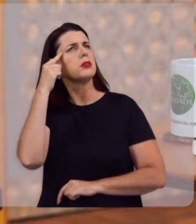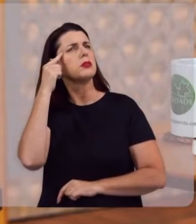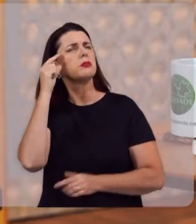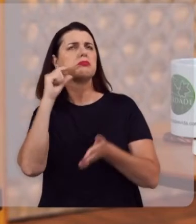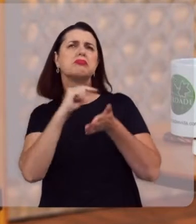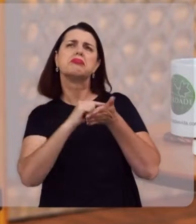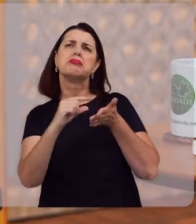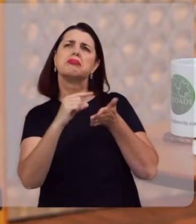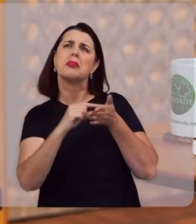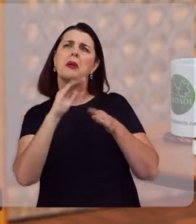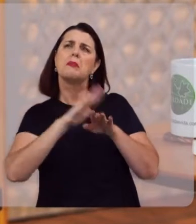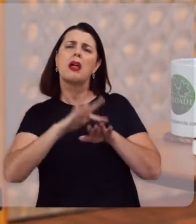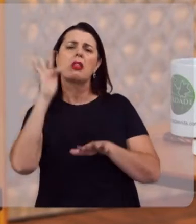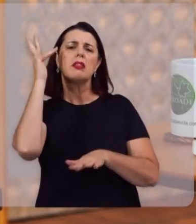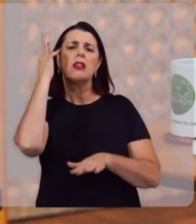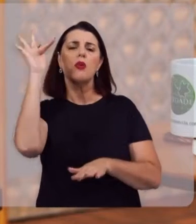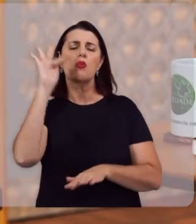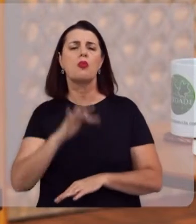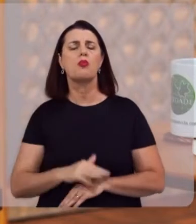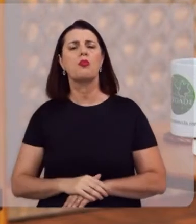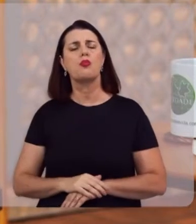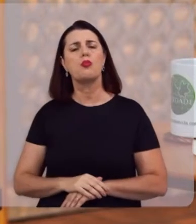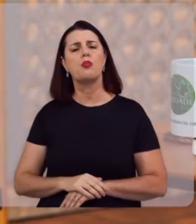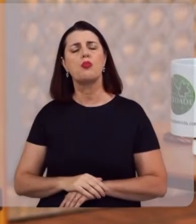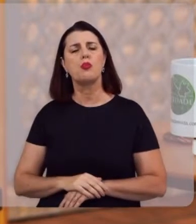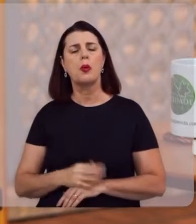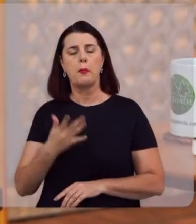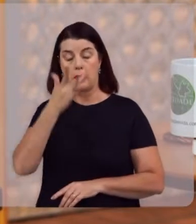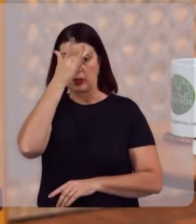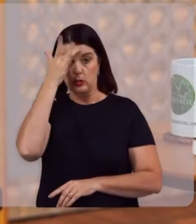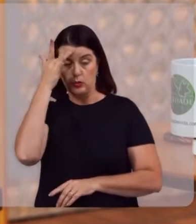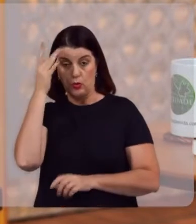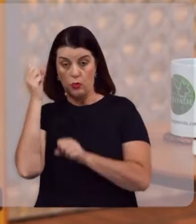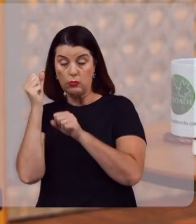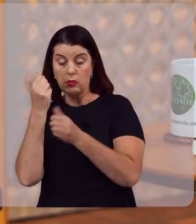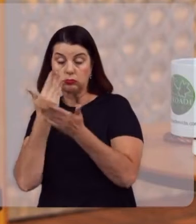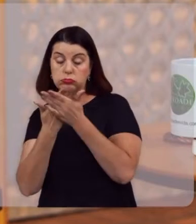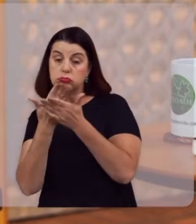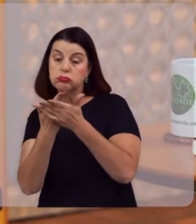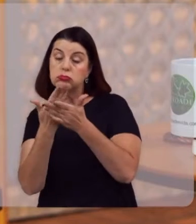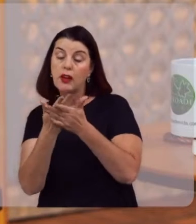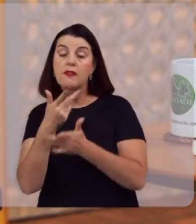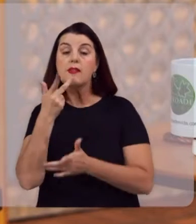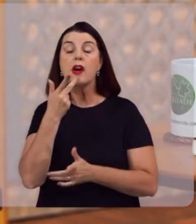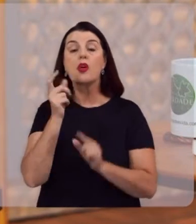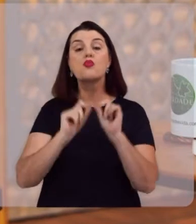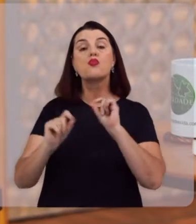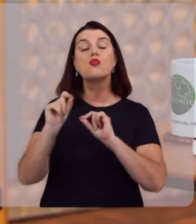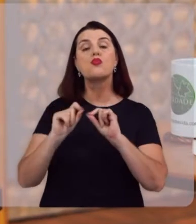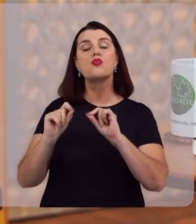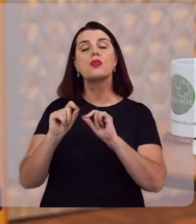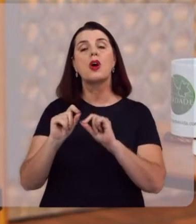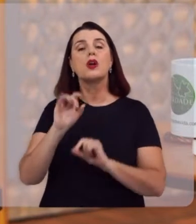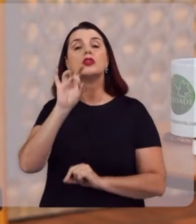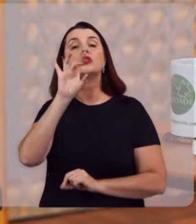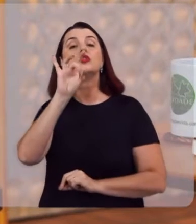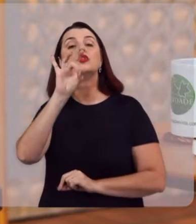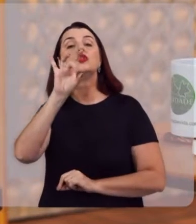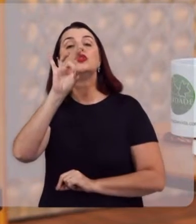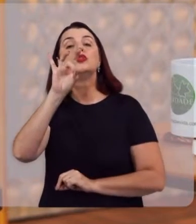viés, talvez um pouco mais teológico, os reformadores costumavam usar uma expressão latina, sola